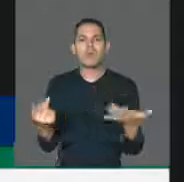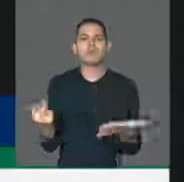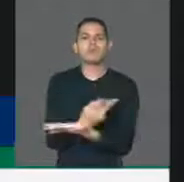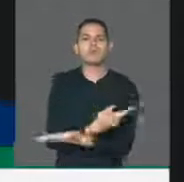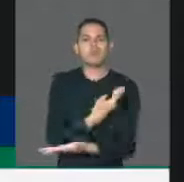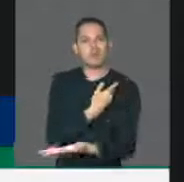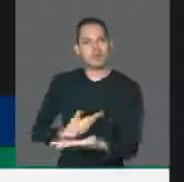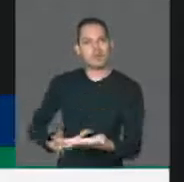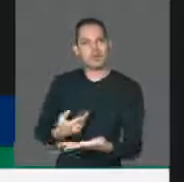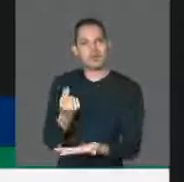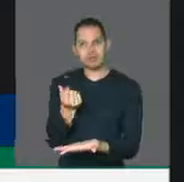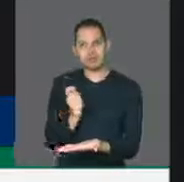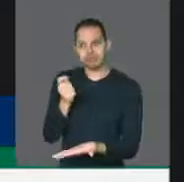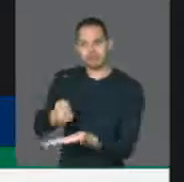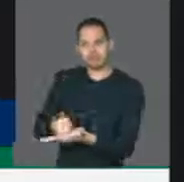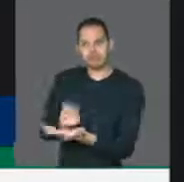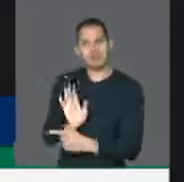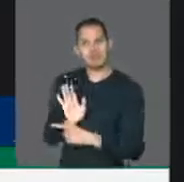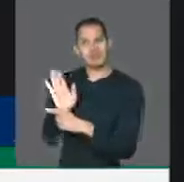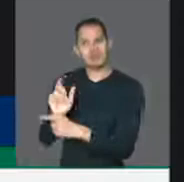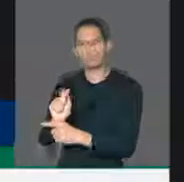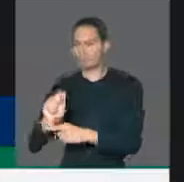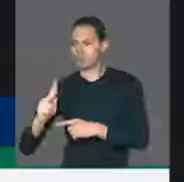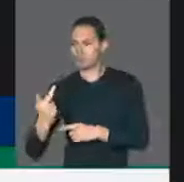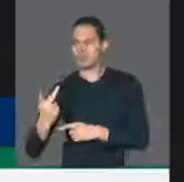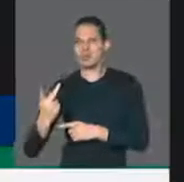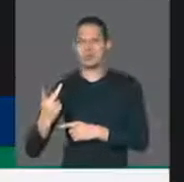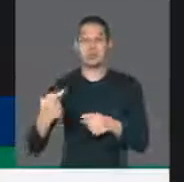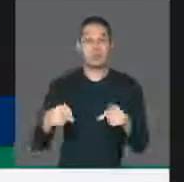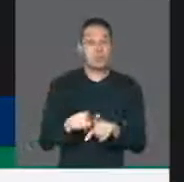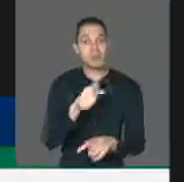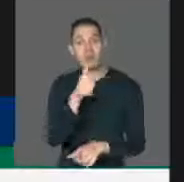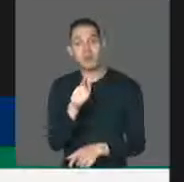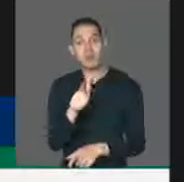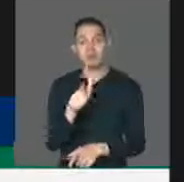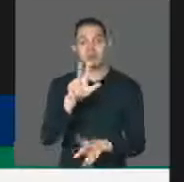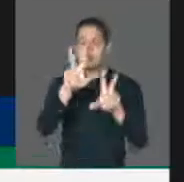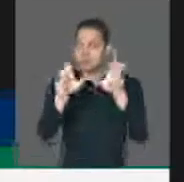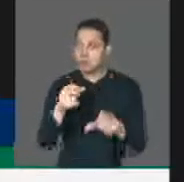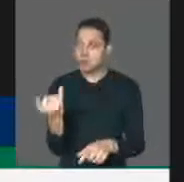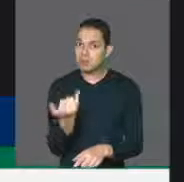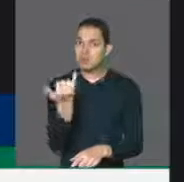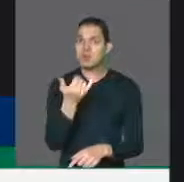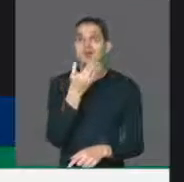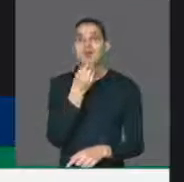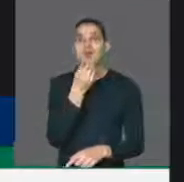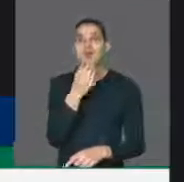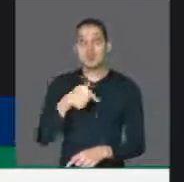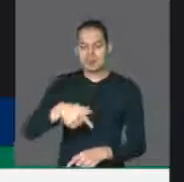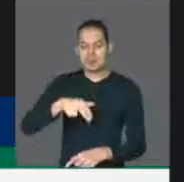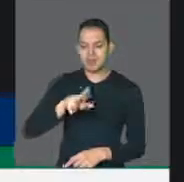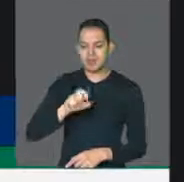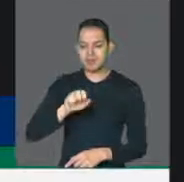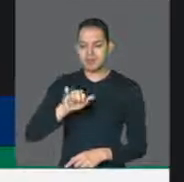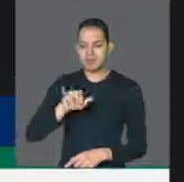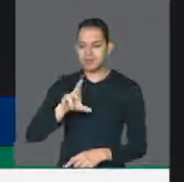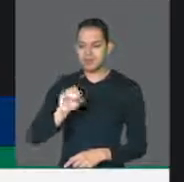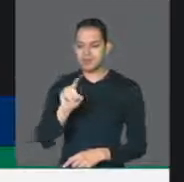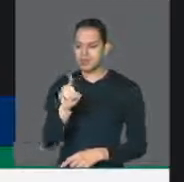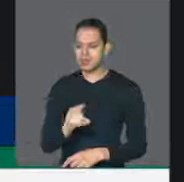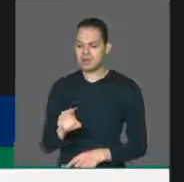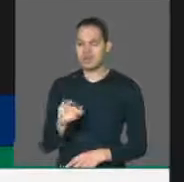governo patrocinando isso. Por fim, nós queremos discutir a questão do Queiroz. Nós queremos discutir porque ele disse que era foragido, que não estava